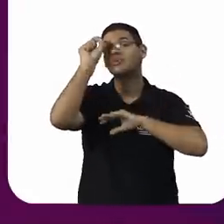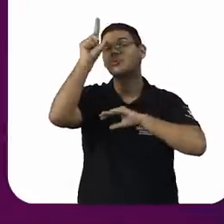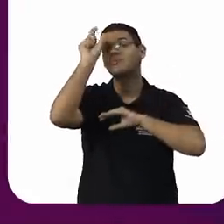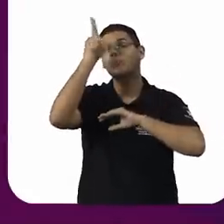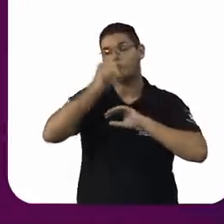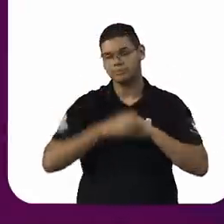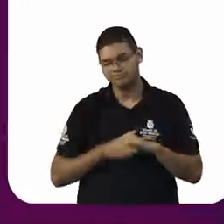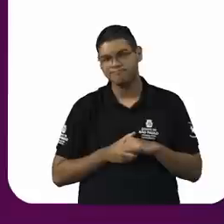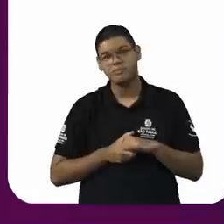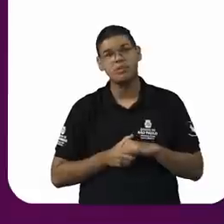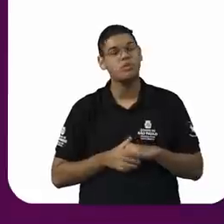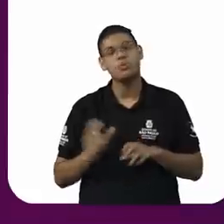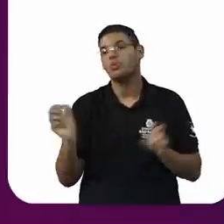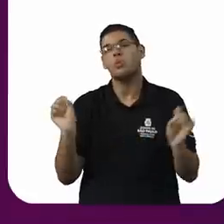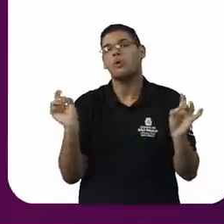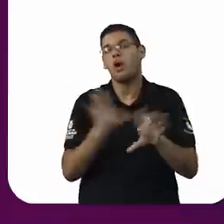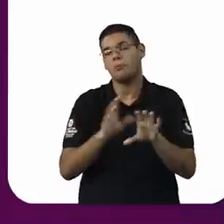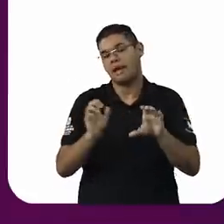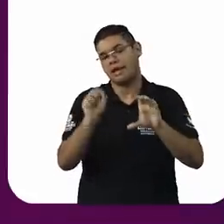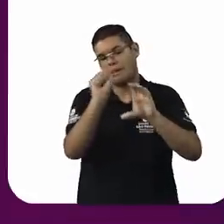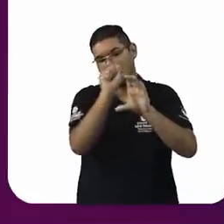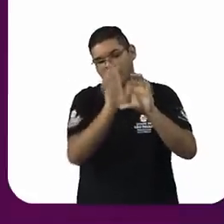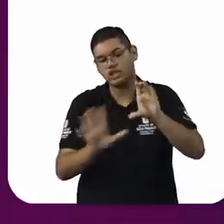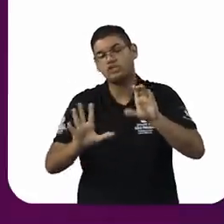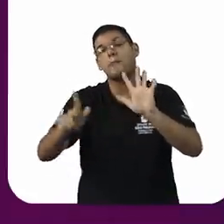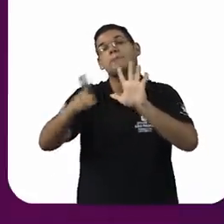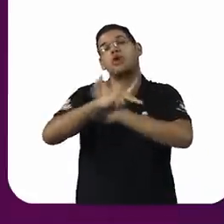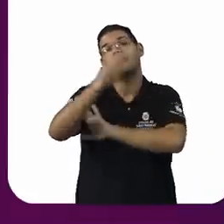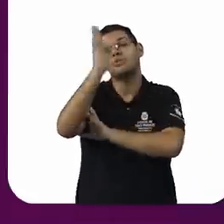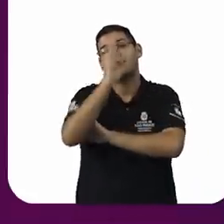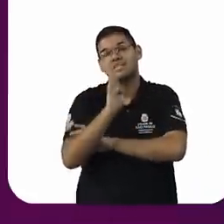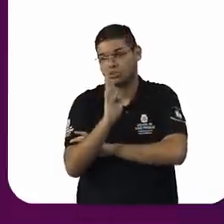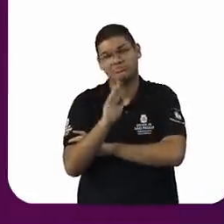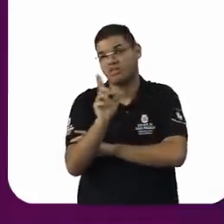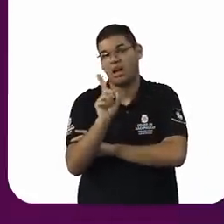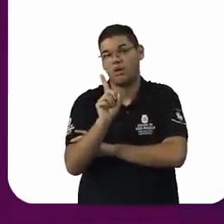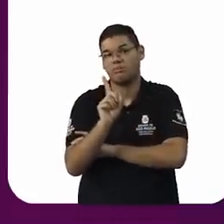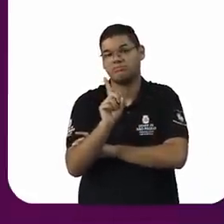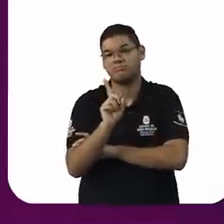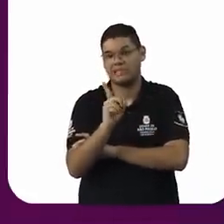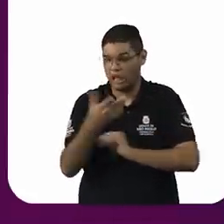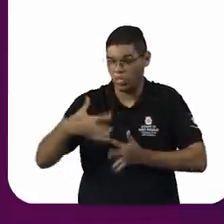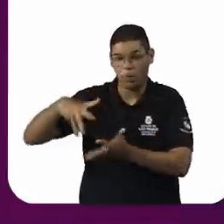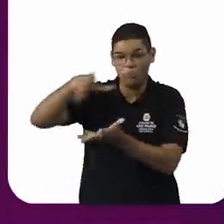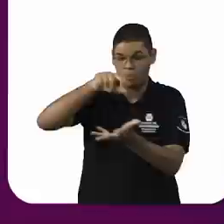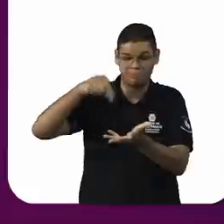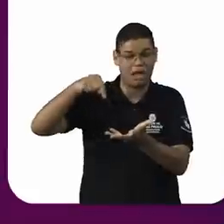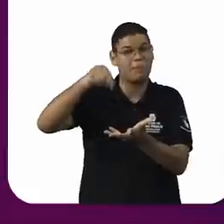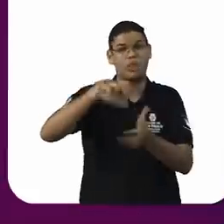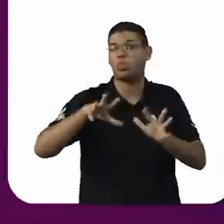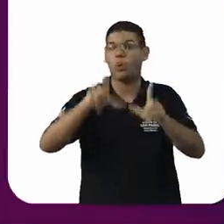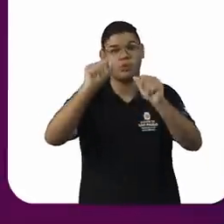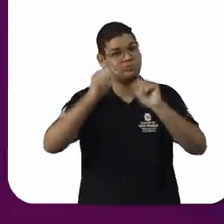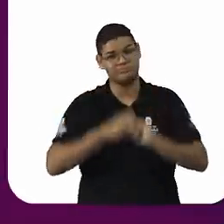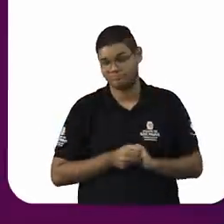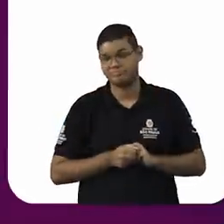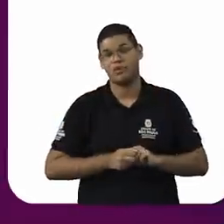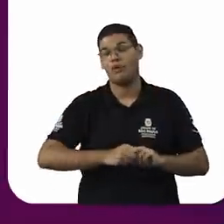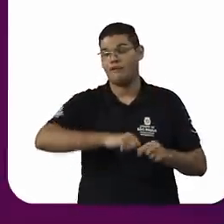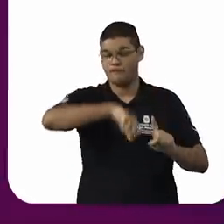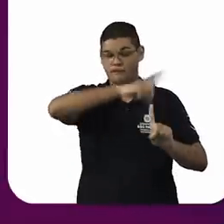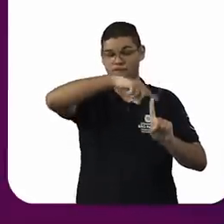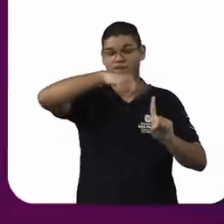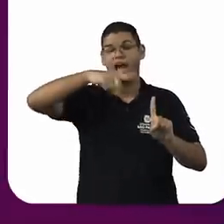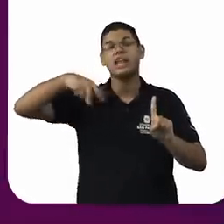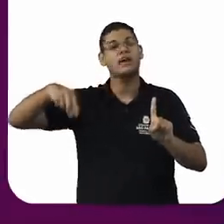Brasil, ela é uma situação que a gente observa no mundo inteiro, mas com variáveis. E quais são essas variáveis que